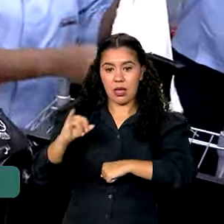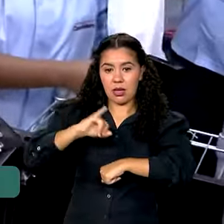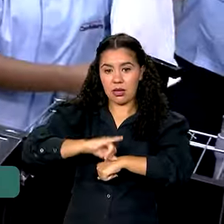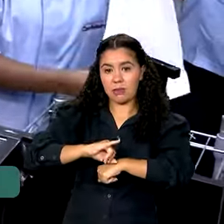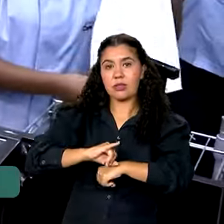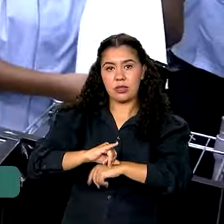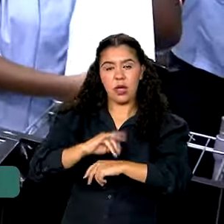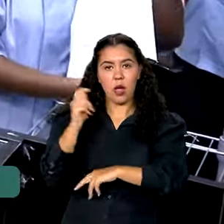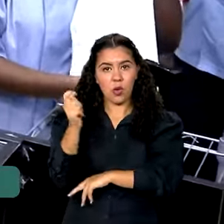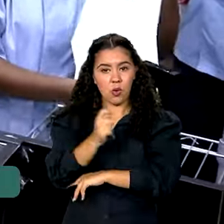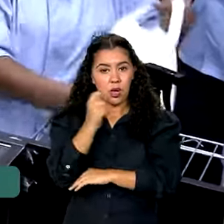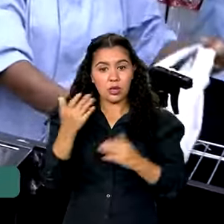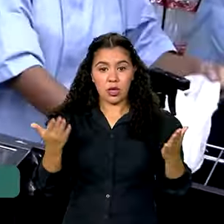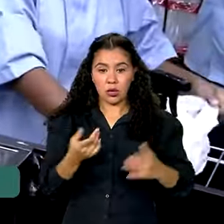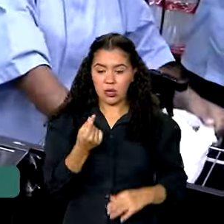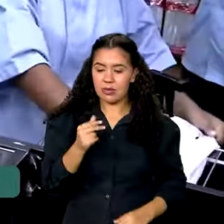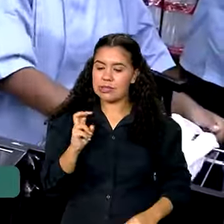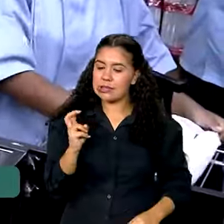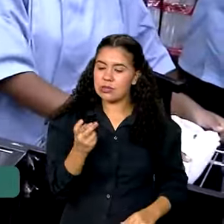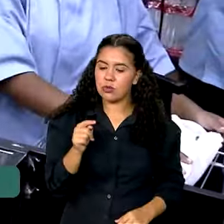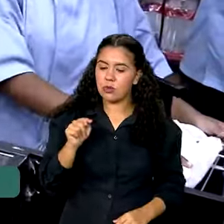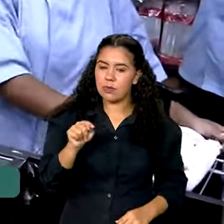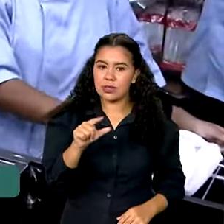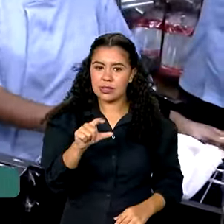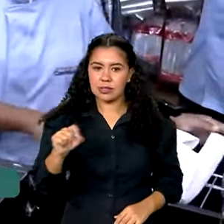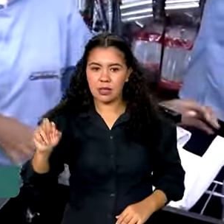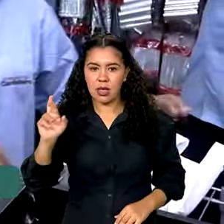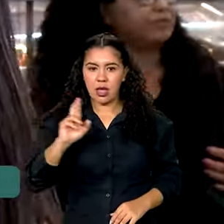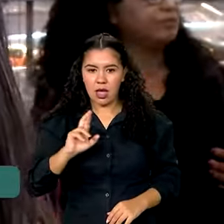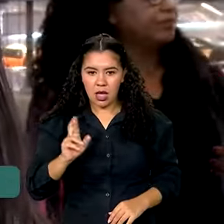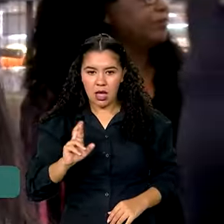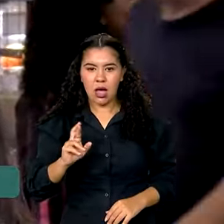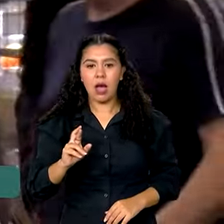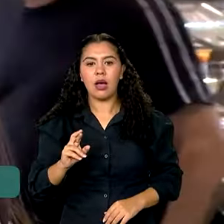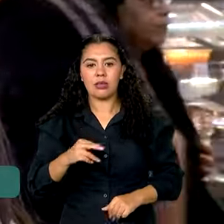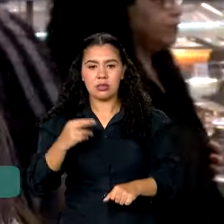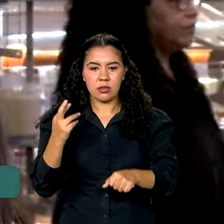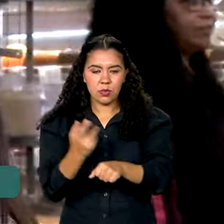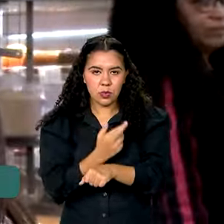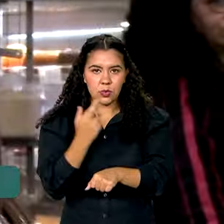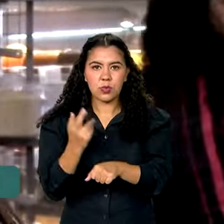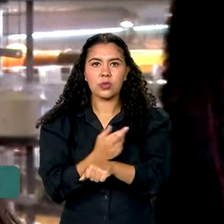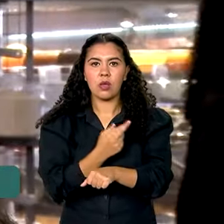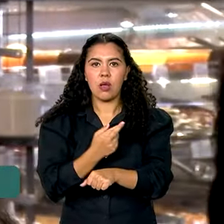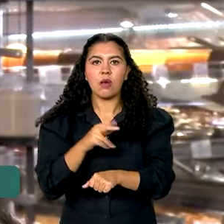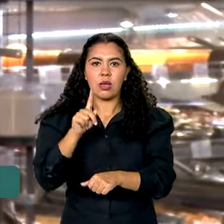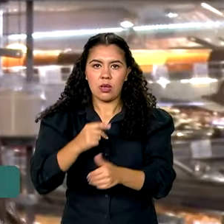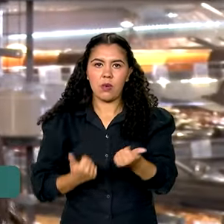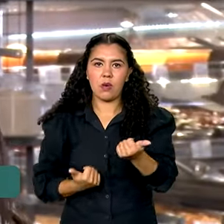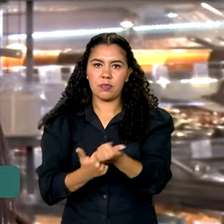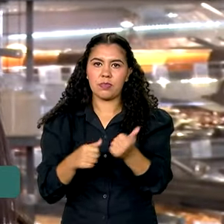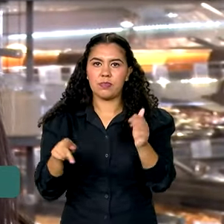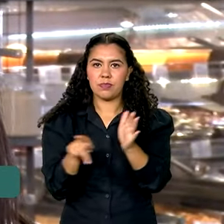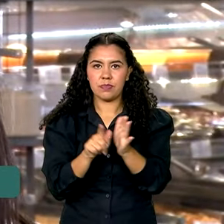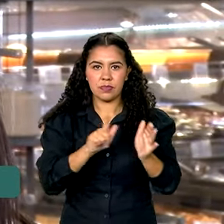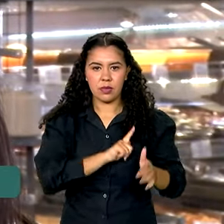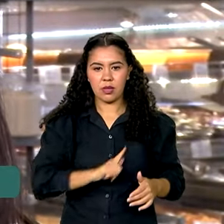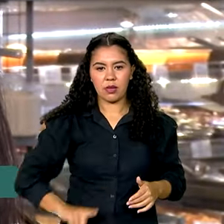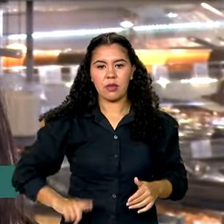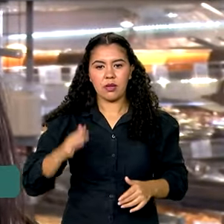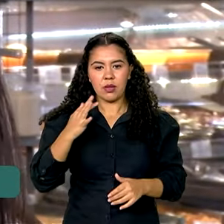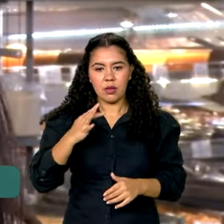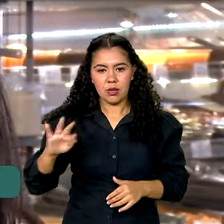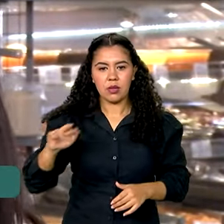é com os 5 mil e 100 reais do auxílio reconstrução, outra ajuda do governo federal, que ela vai repor